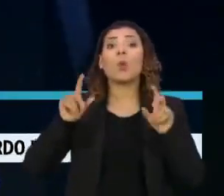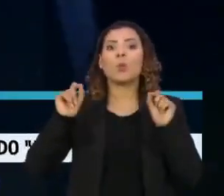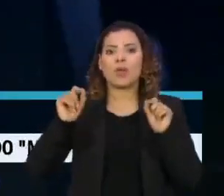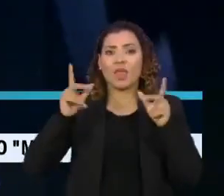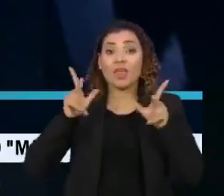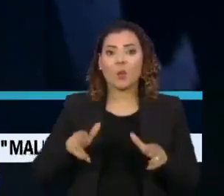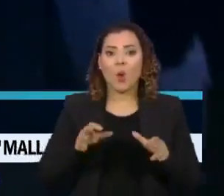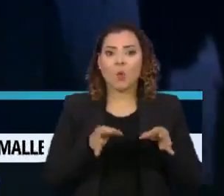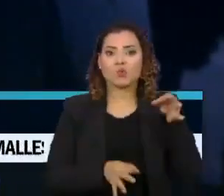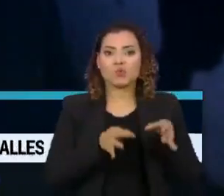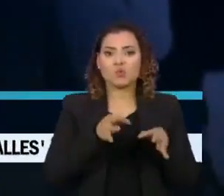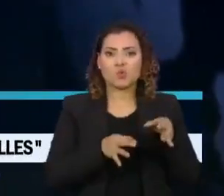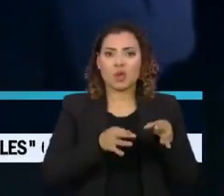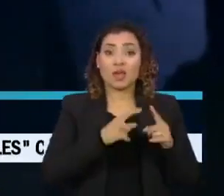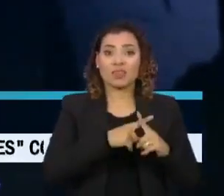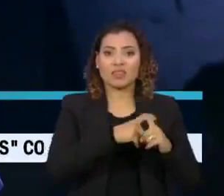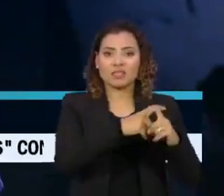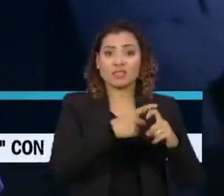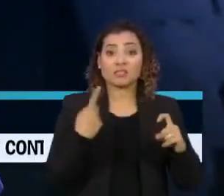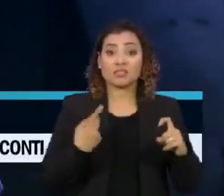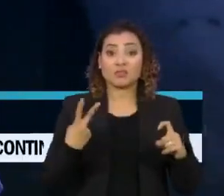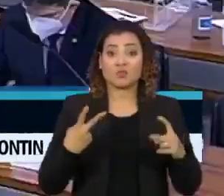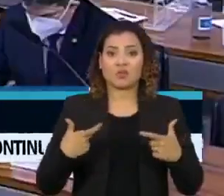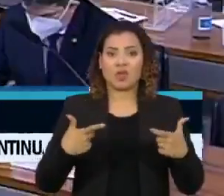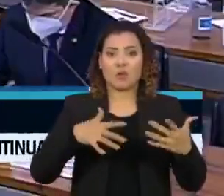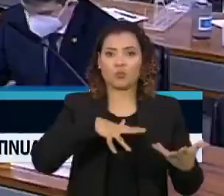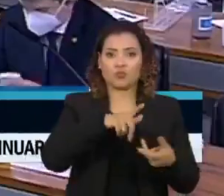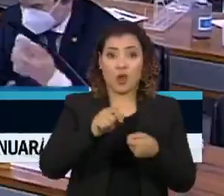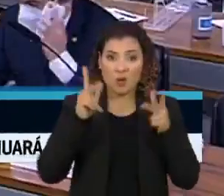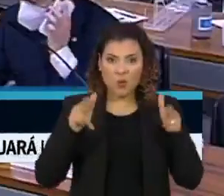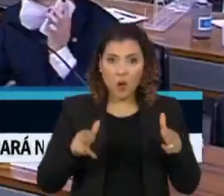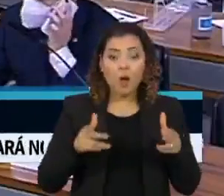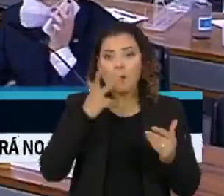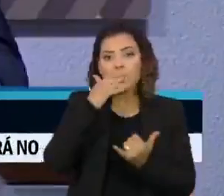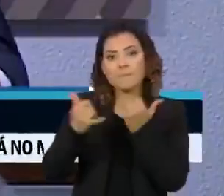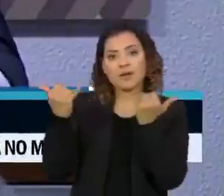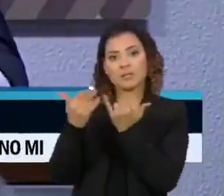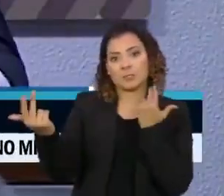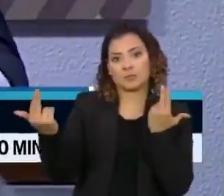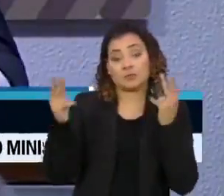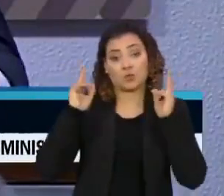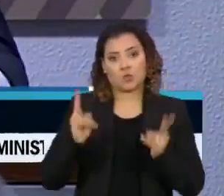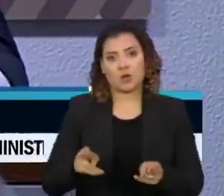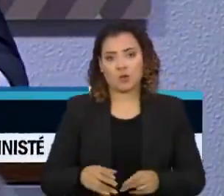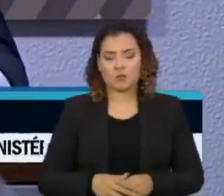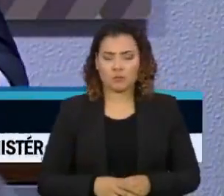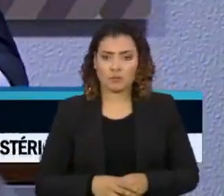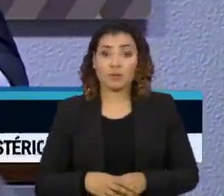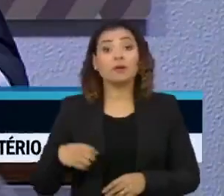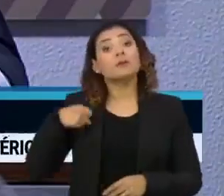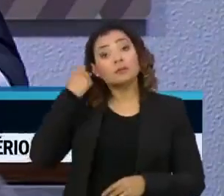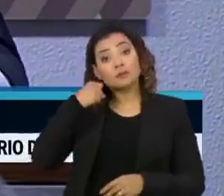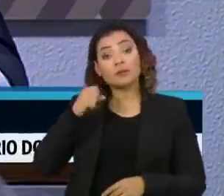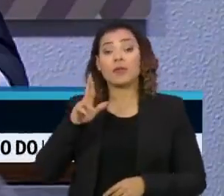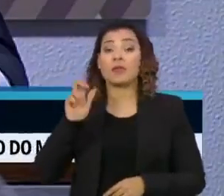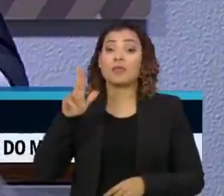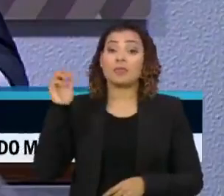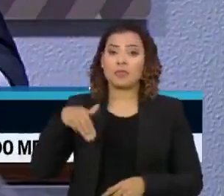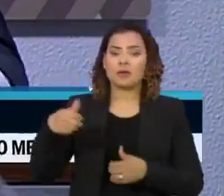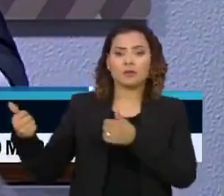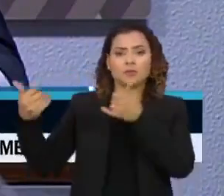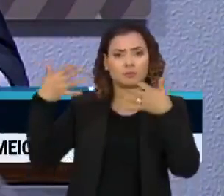que julgou nazistas após o fim da Segunda Guerra Mundial. A discussão começou depois que o senador Renan Calheiros,